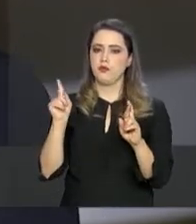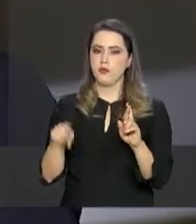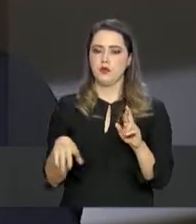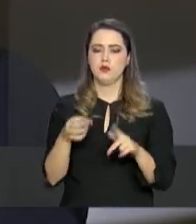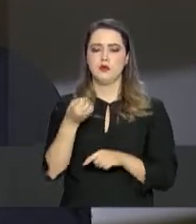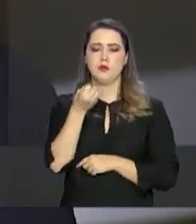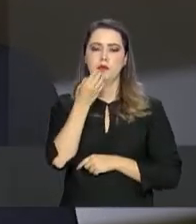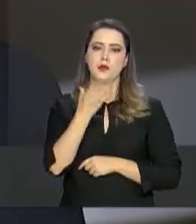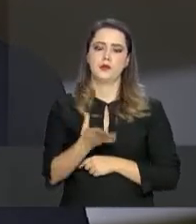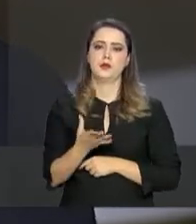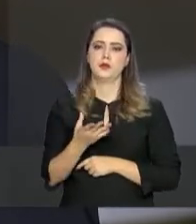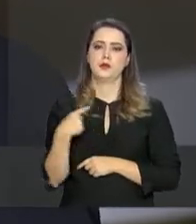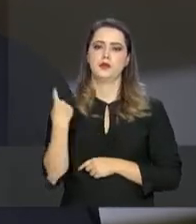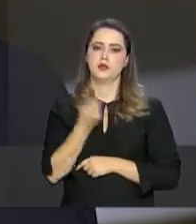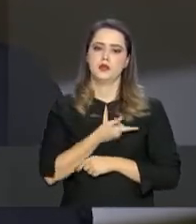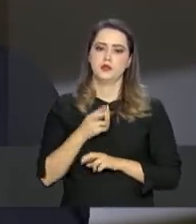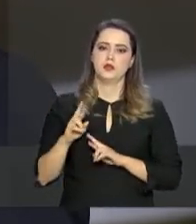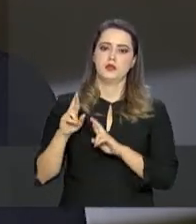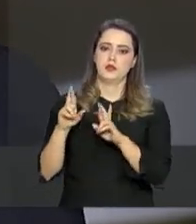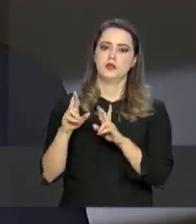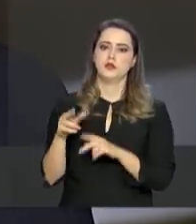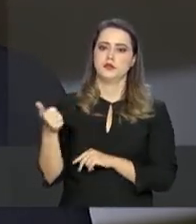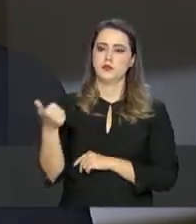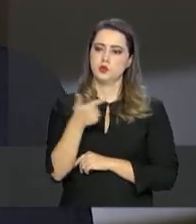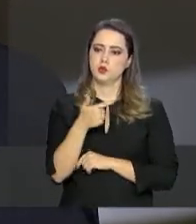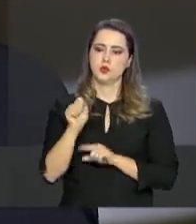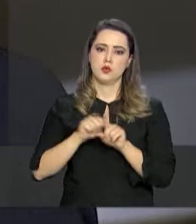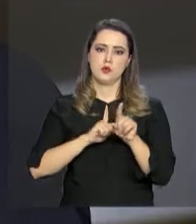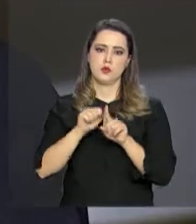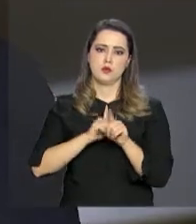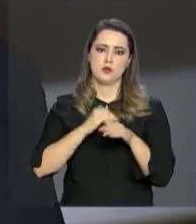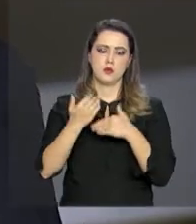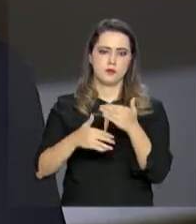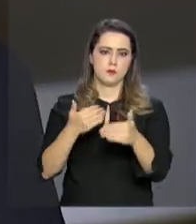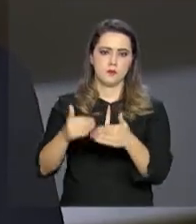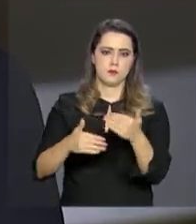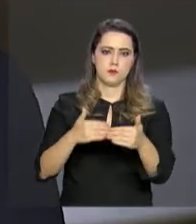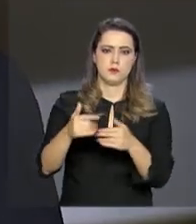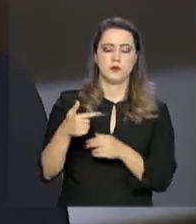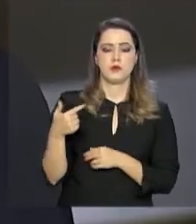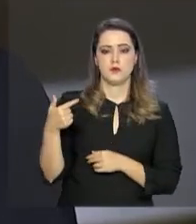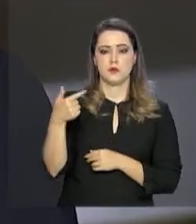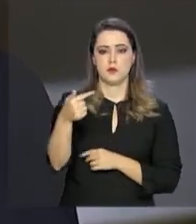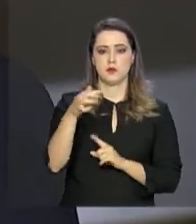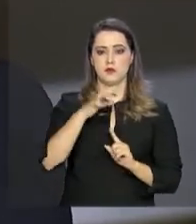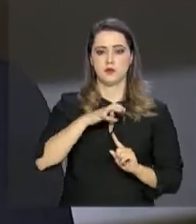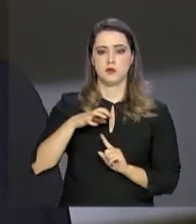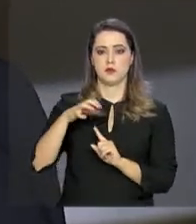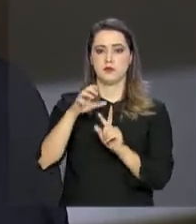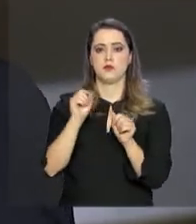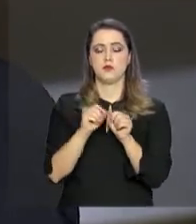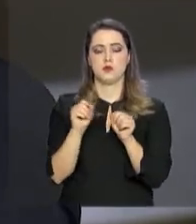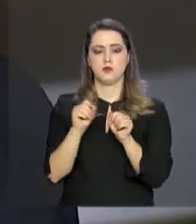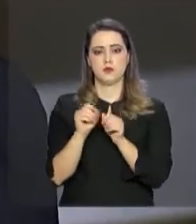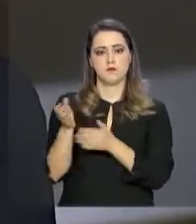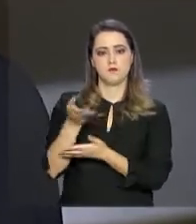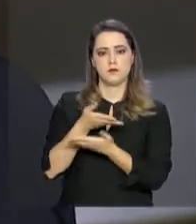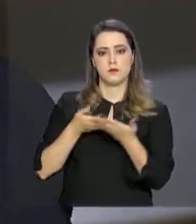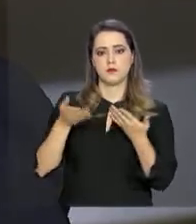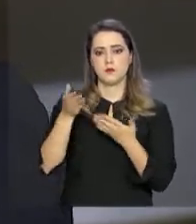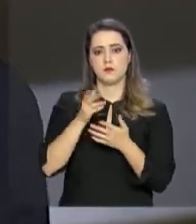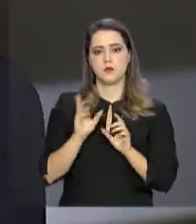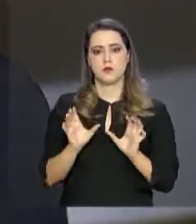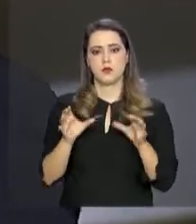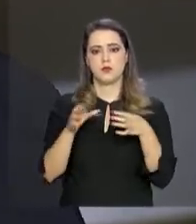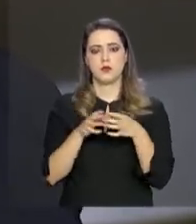muito favorável. Nós esperamos nos próximos 12 meses, após a realização dessas sete feiras, fazermos negócios, o